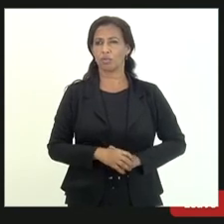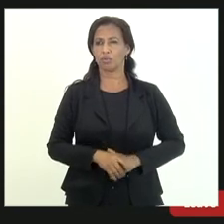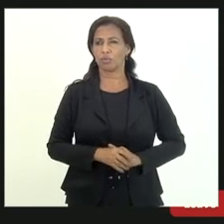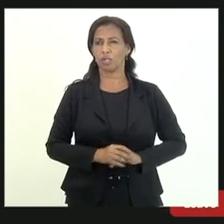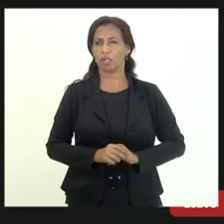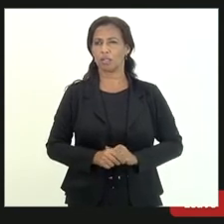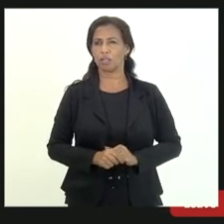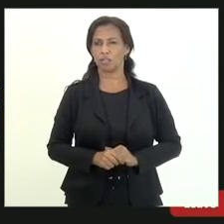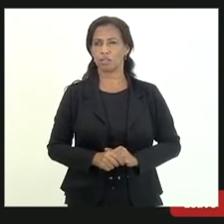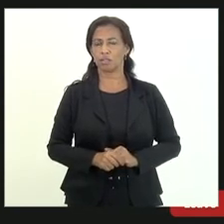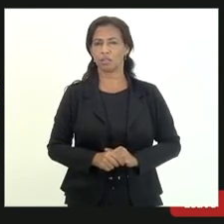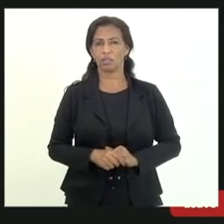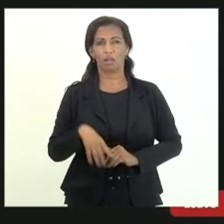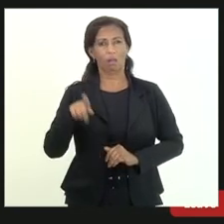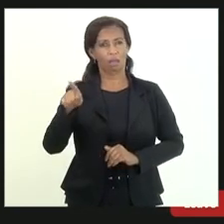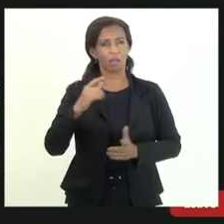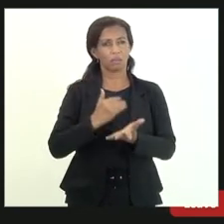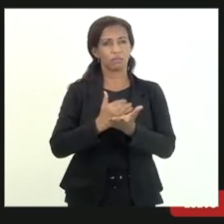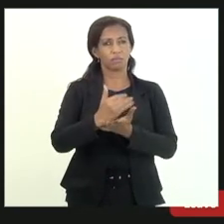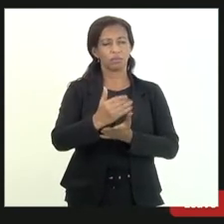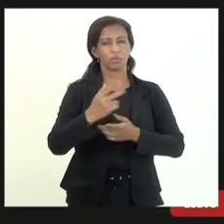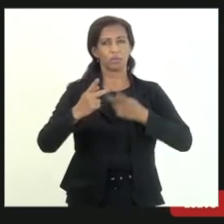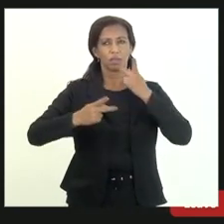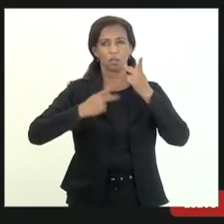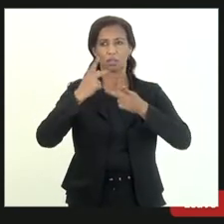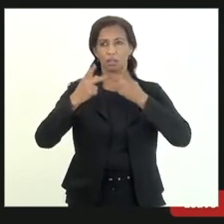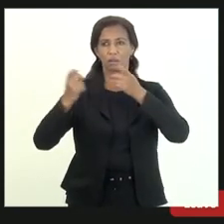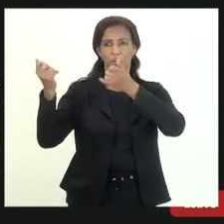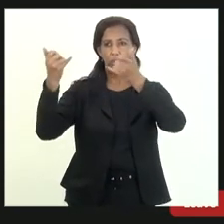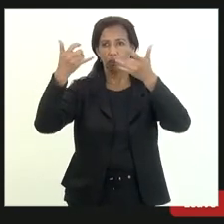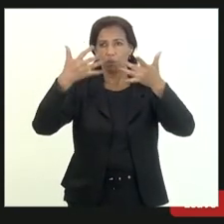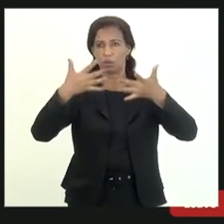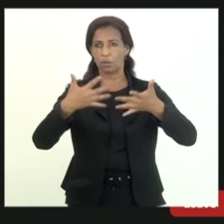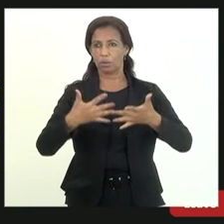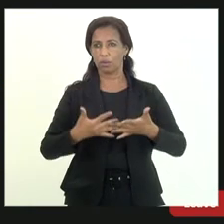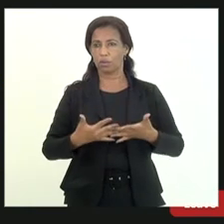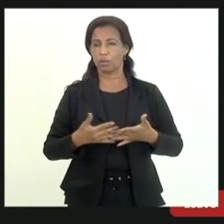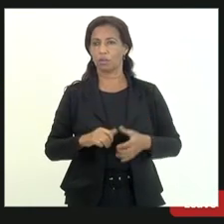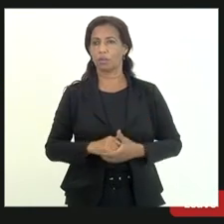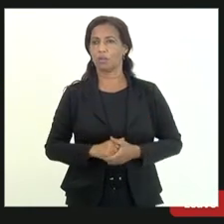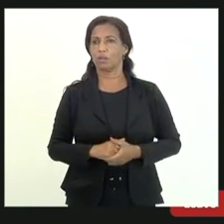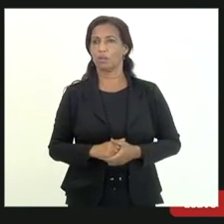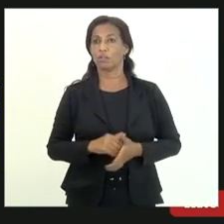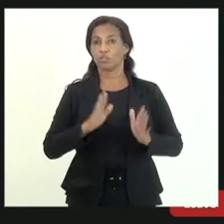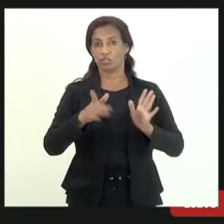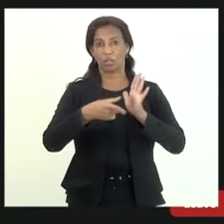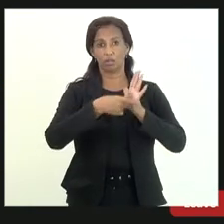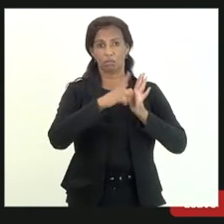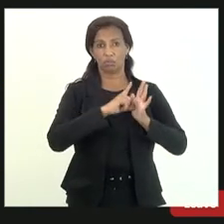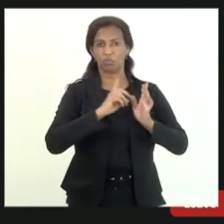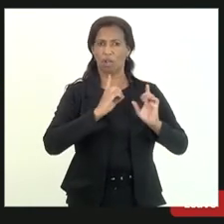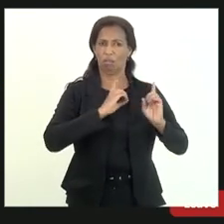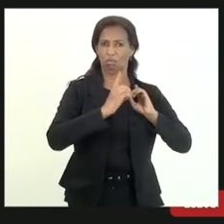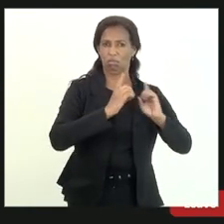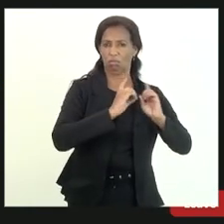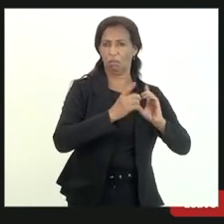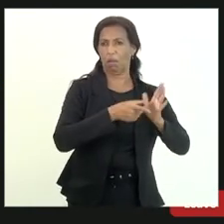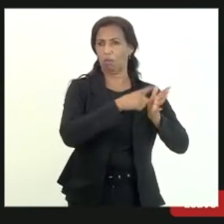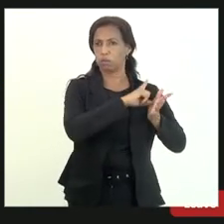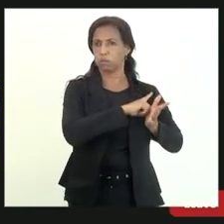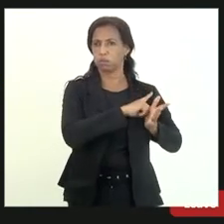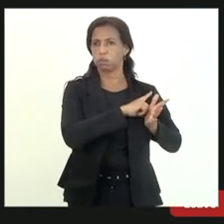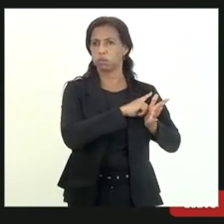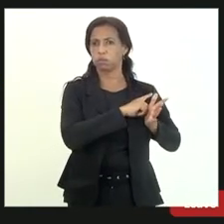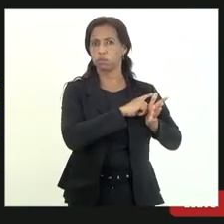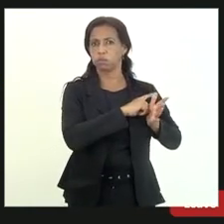aí já começando a falar um pouquinho já que a gente antecipou vários debates dos